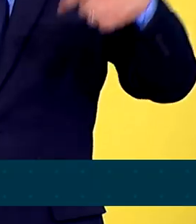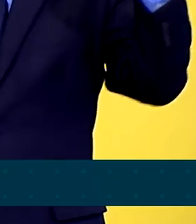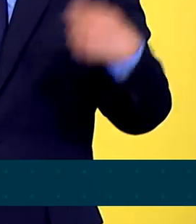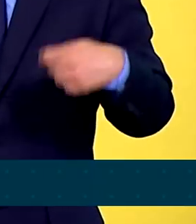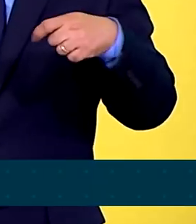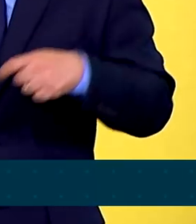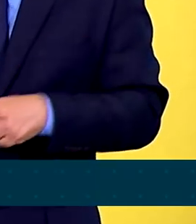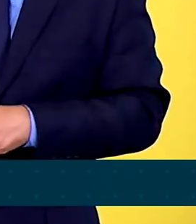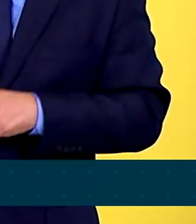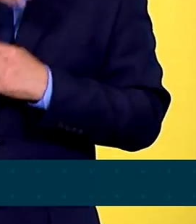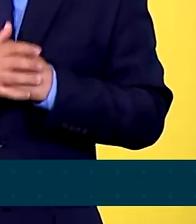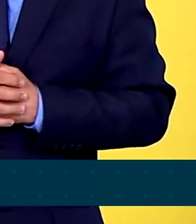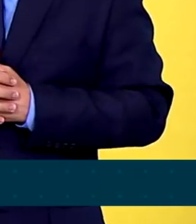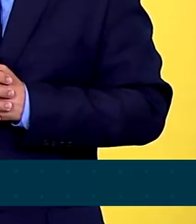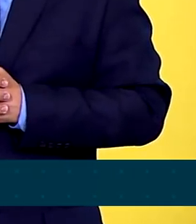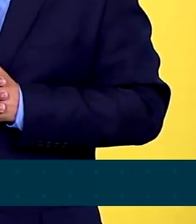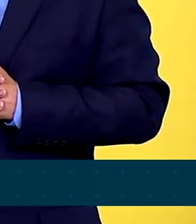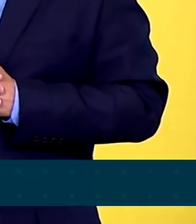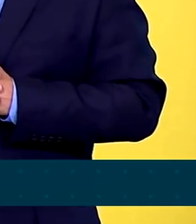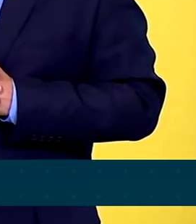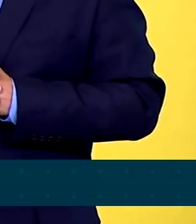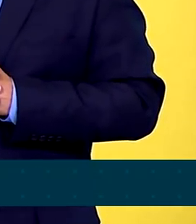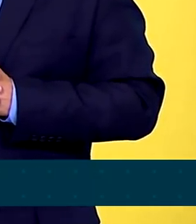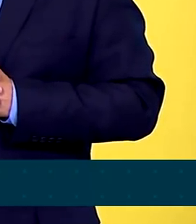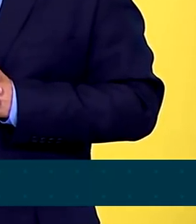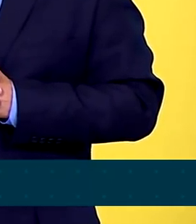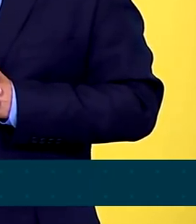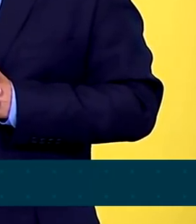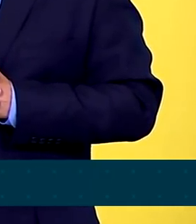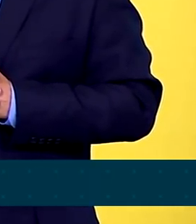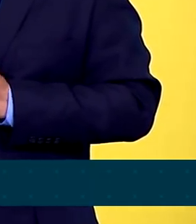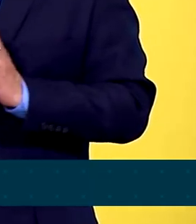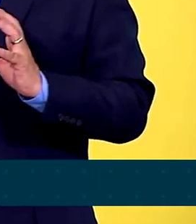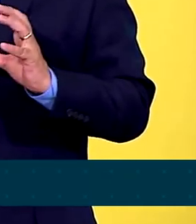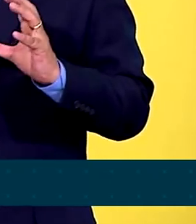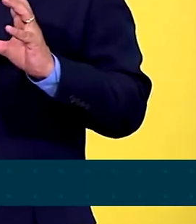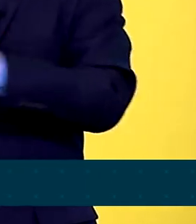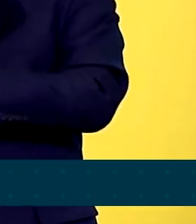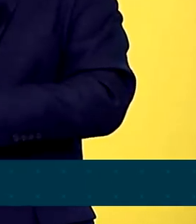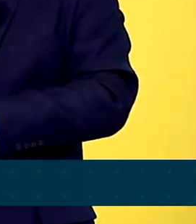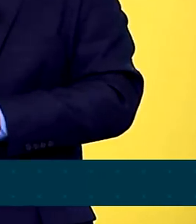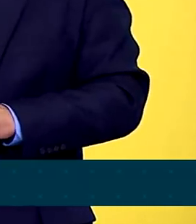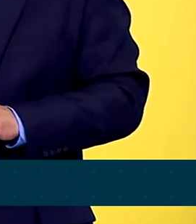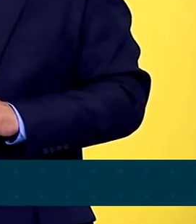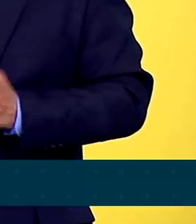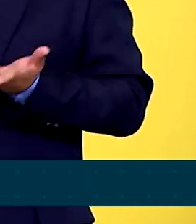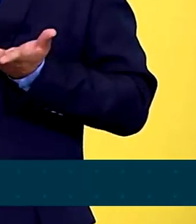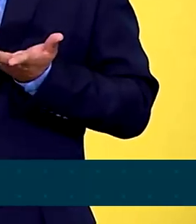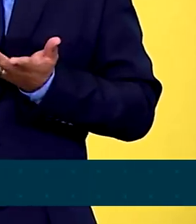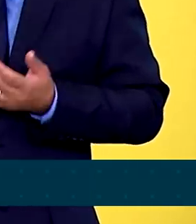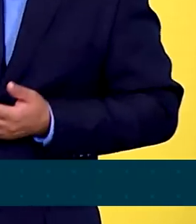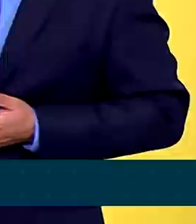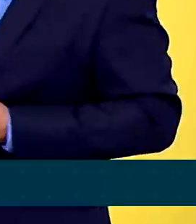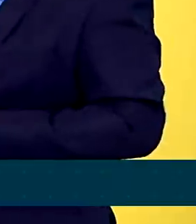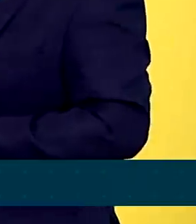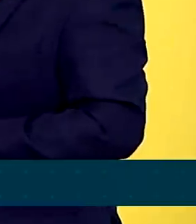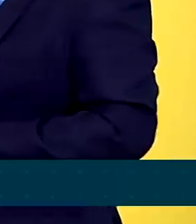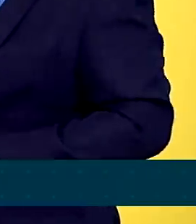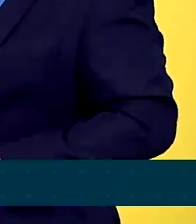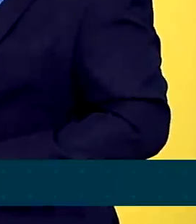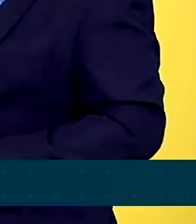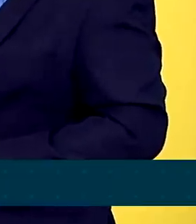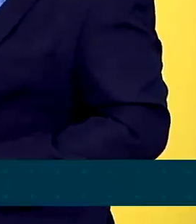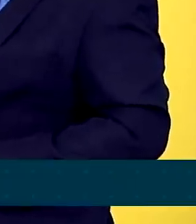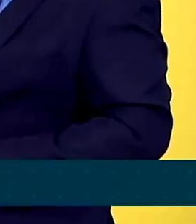Os volumes poderão atingir, dentro dos próximos seis meses, ministro Paulo Guedes, sob a sua